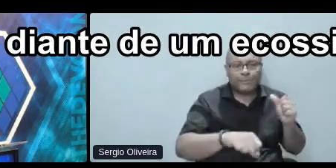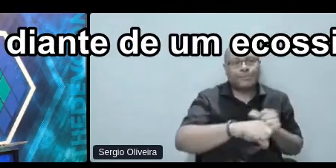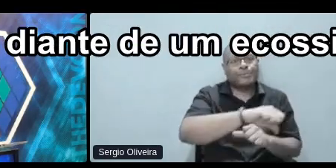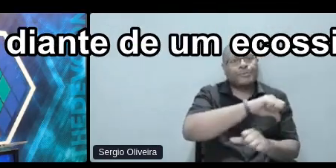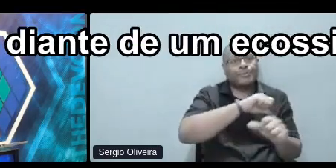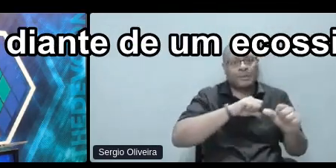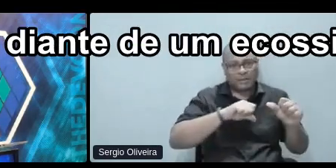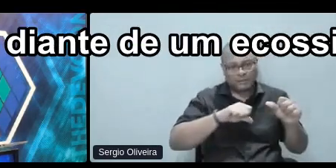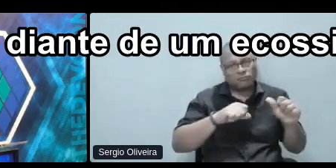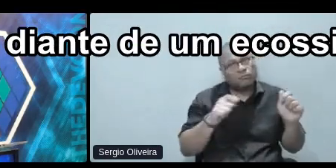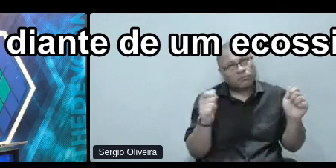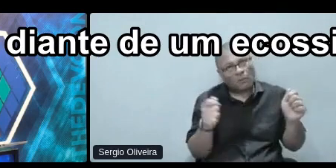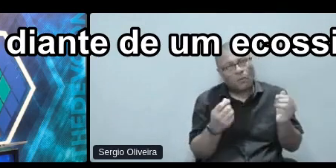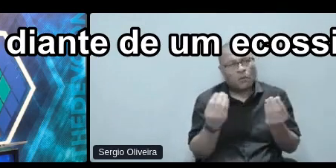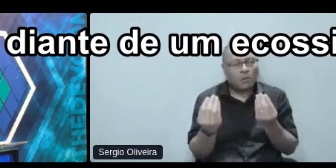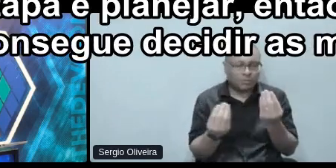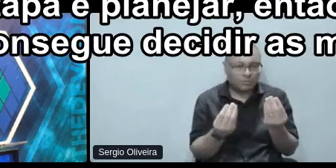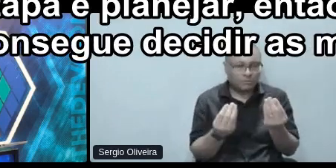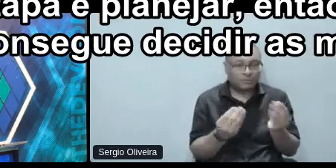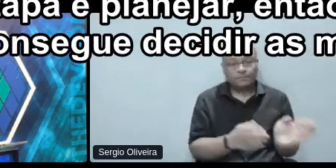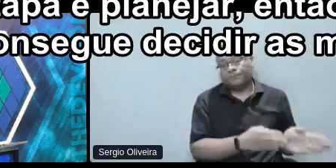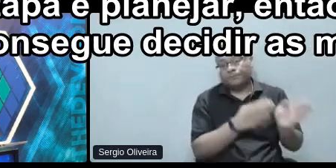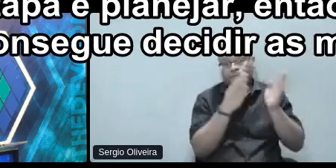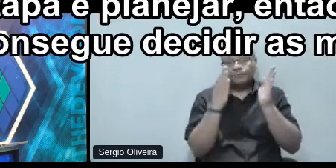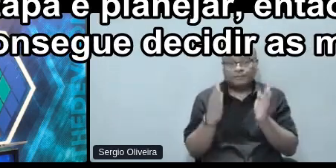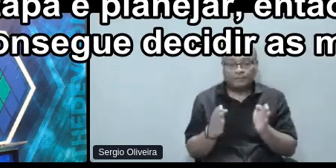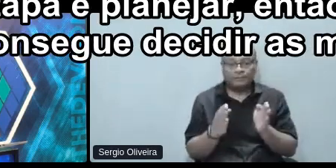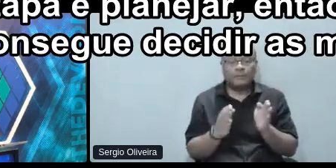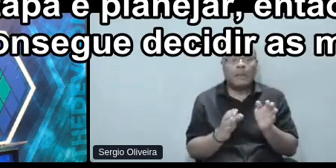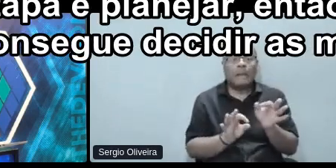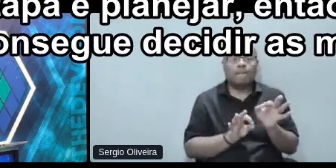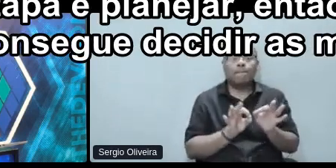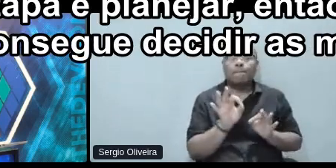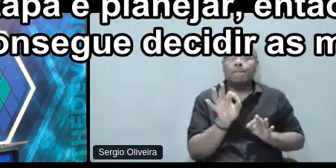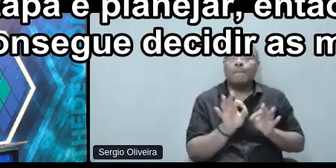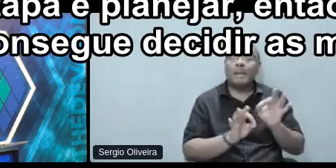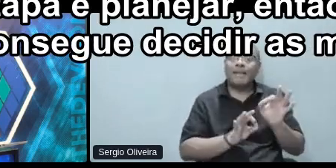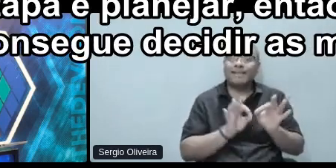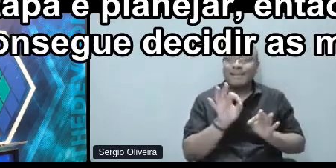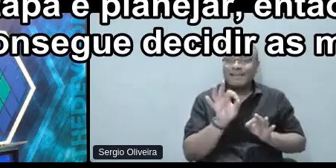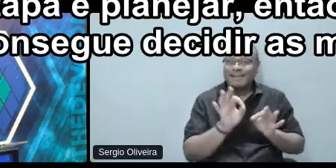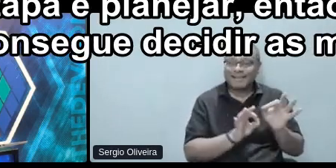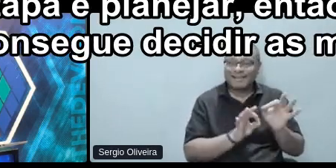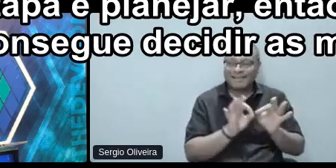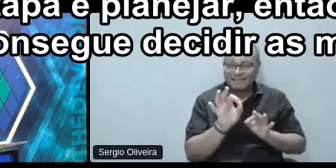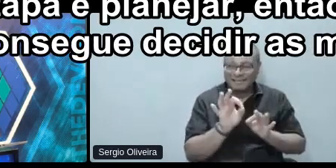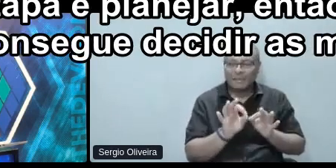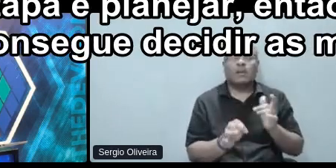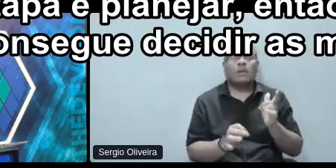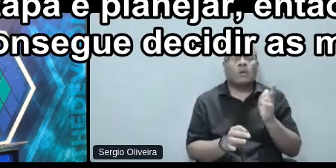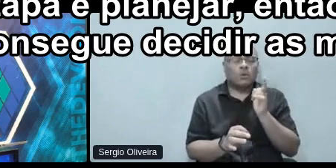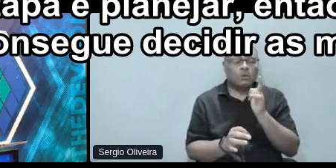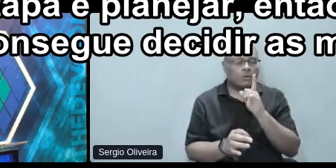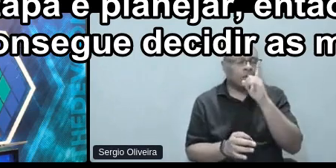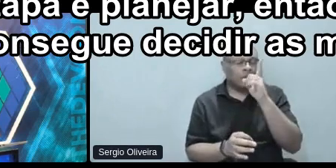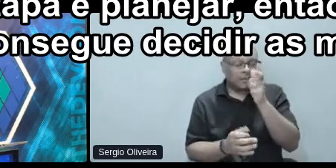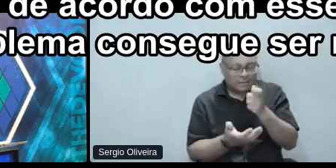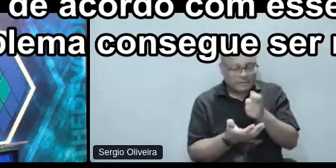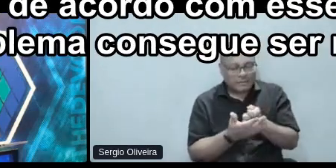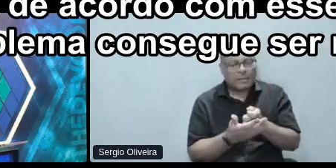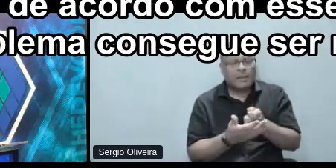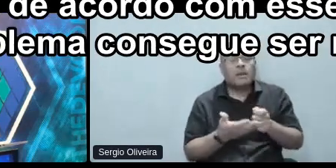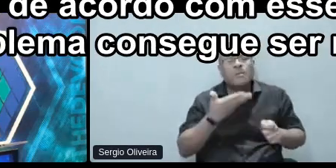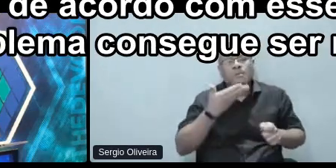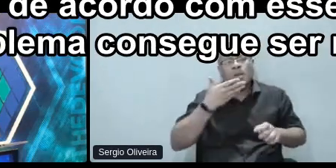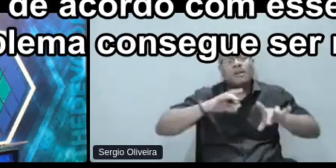ecossistema. Segunda etapa é planejar. Então, no planejamento, a gente consegue decidir as melhores técnicas